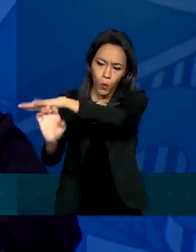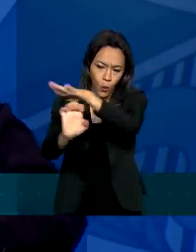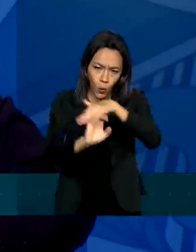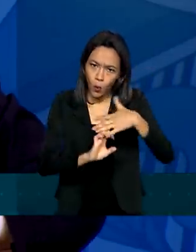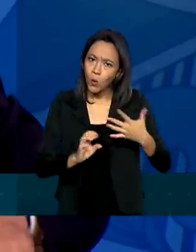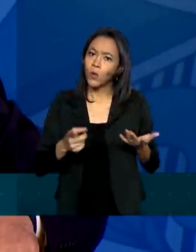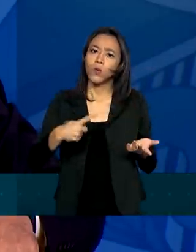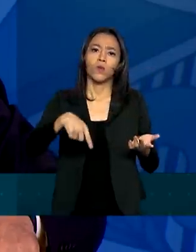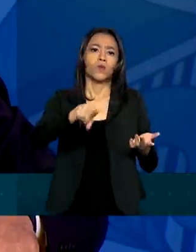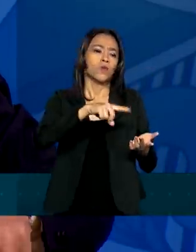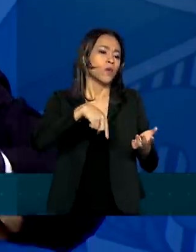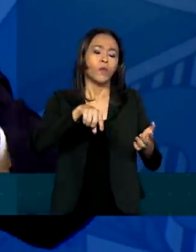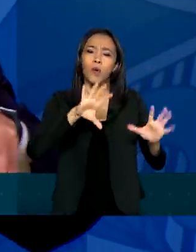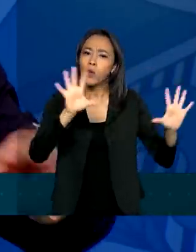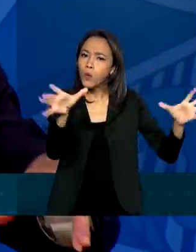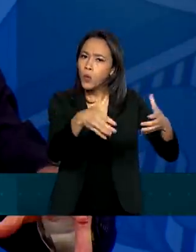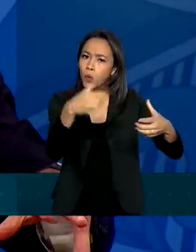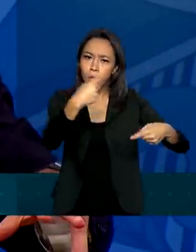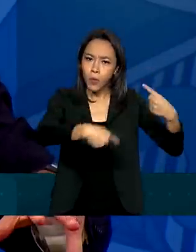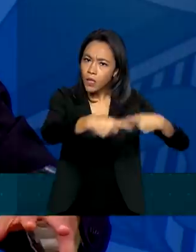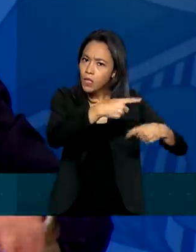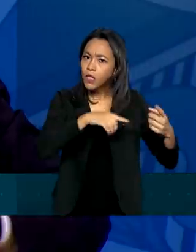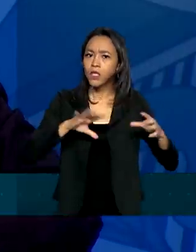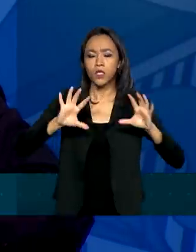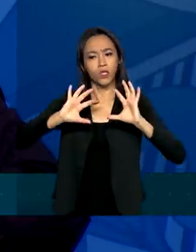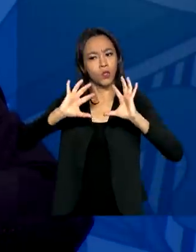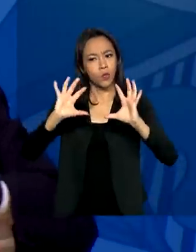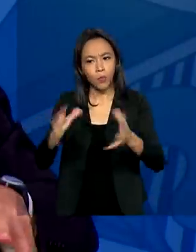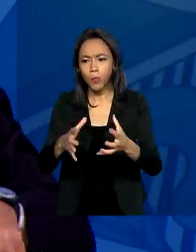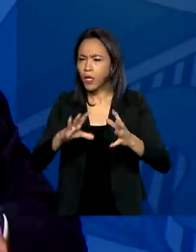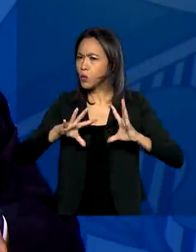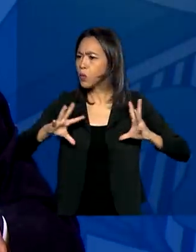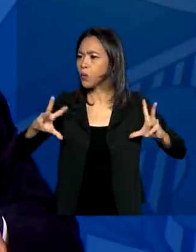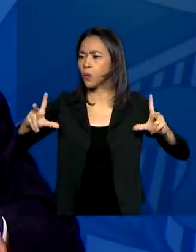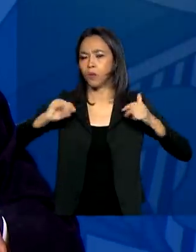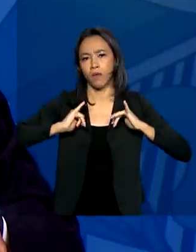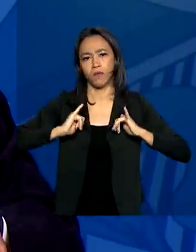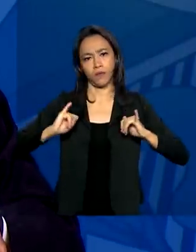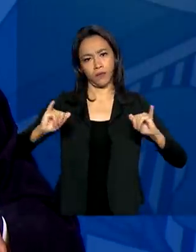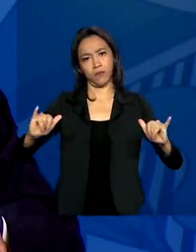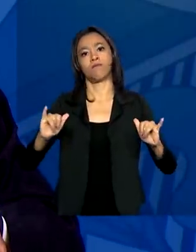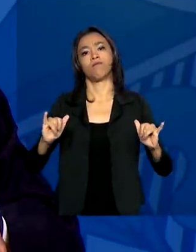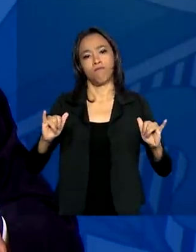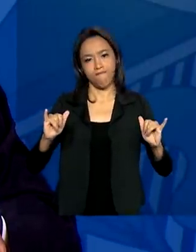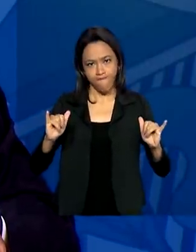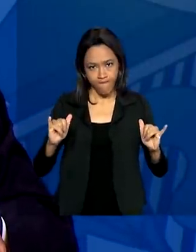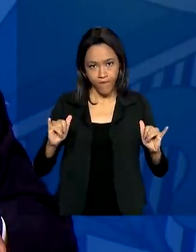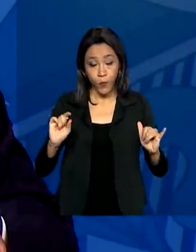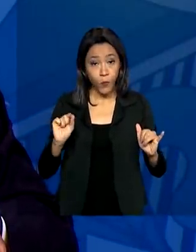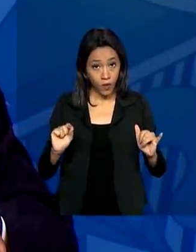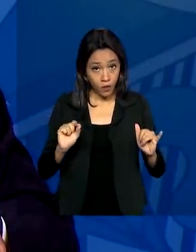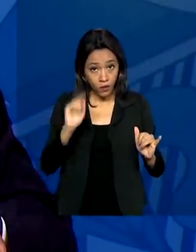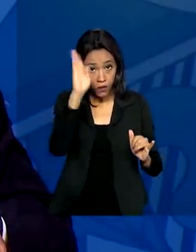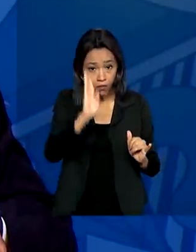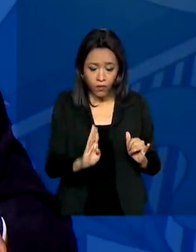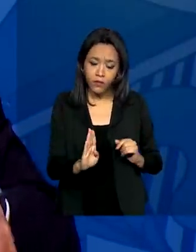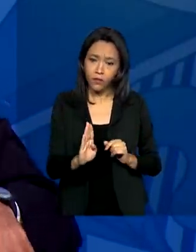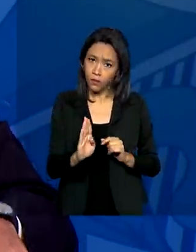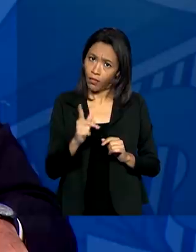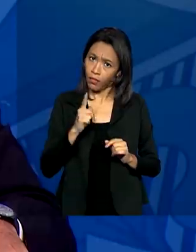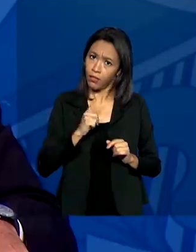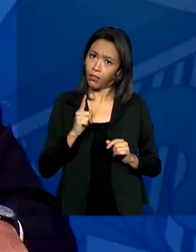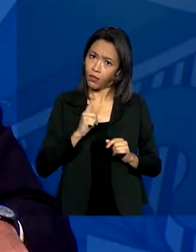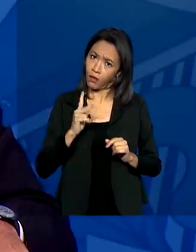locais, para a classe política, para os agentes econômicos, para todo mundo, que o Brasil tem rumo,